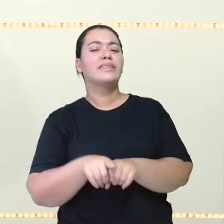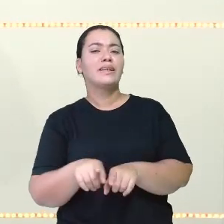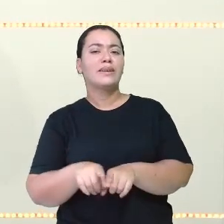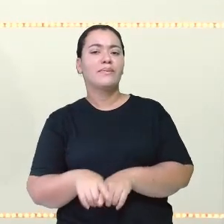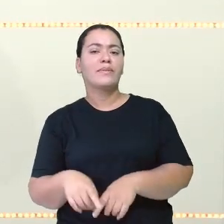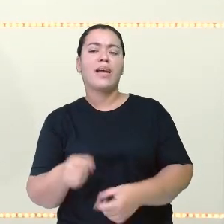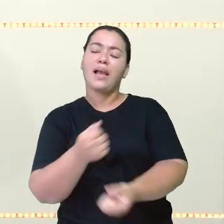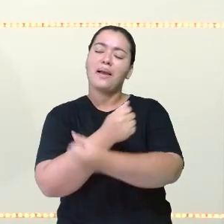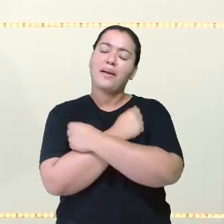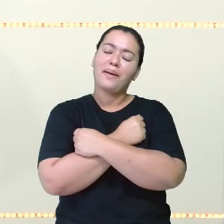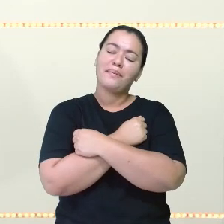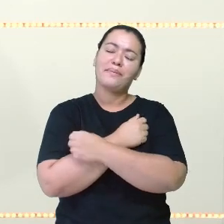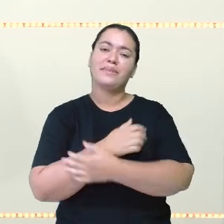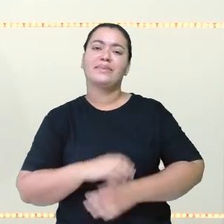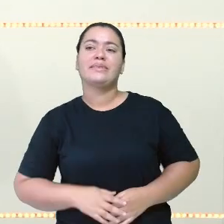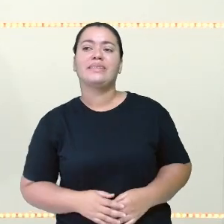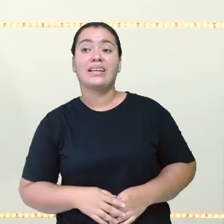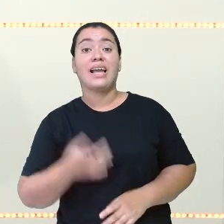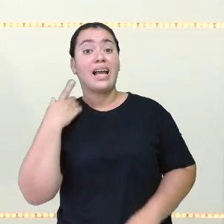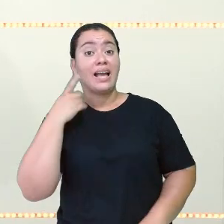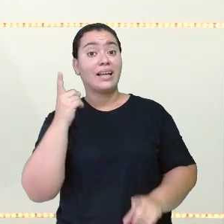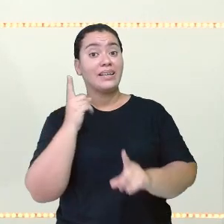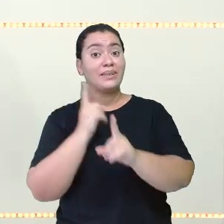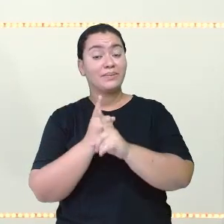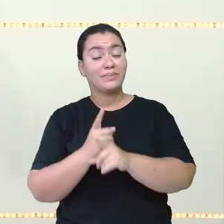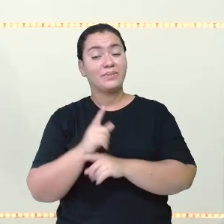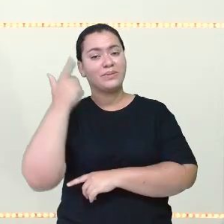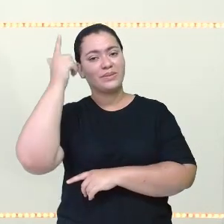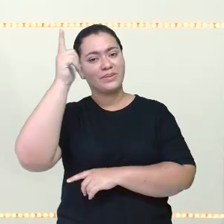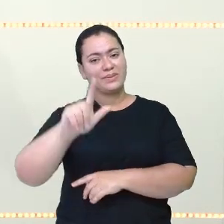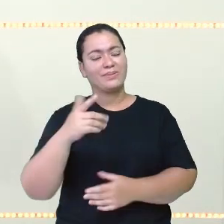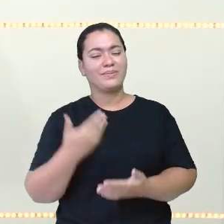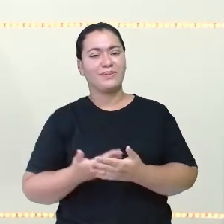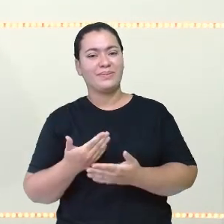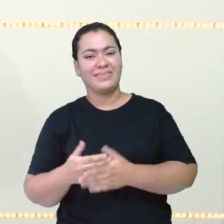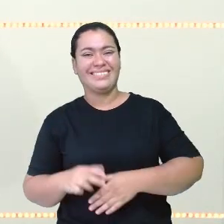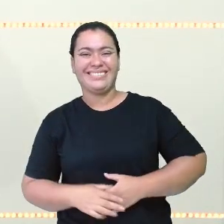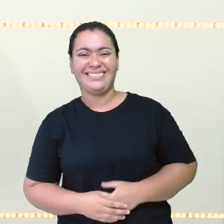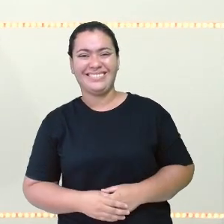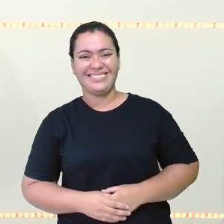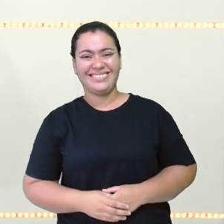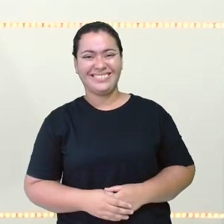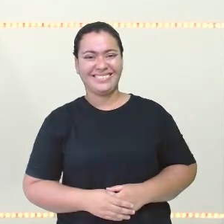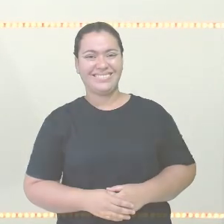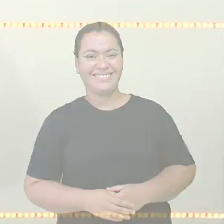deixar um grande abraço. E a gente se encontra na próxima aula.